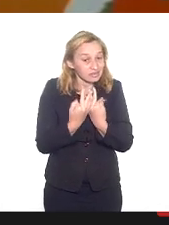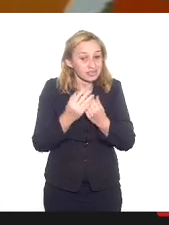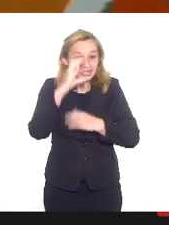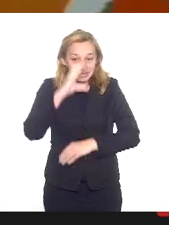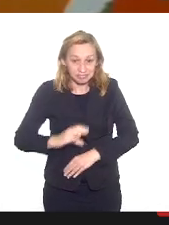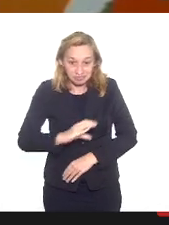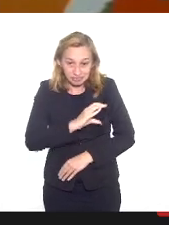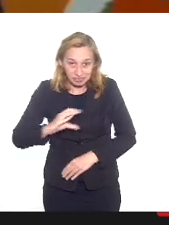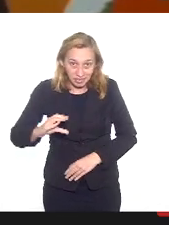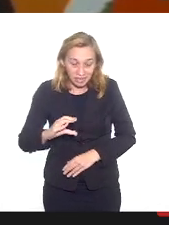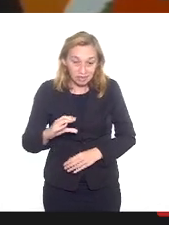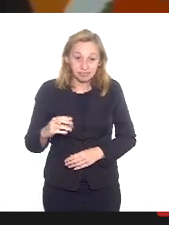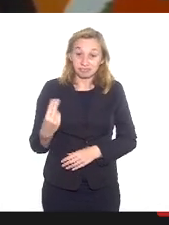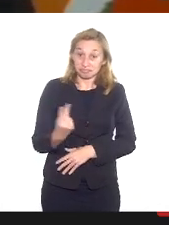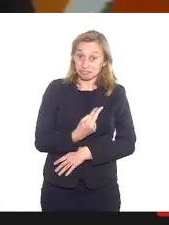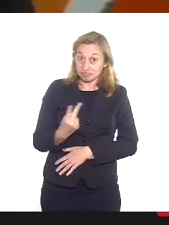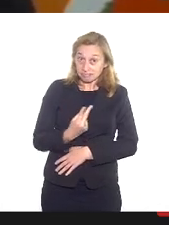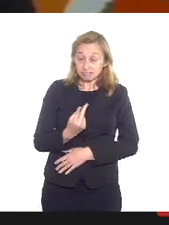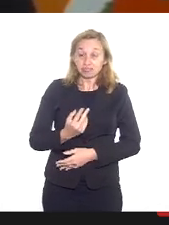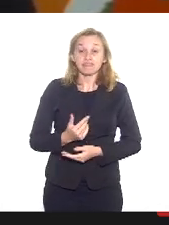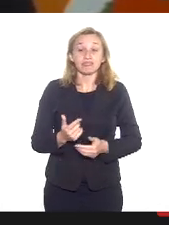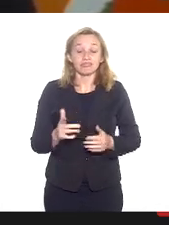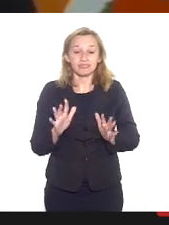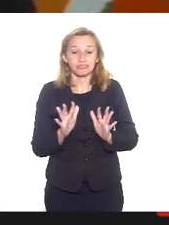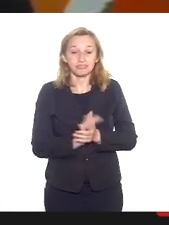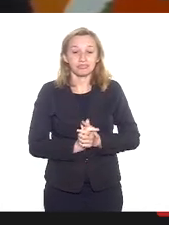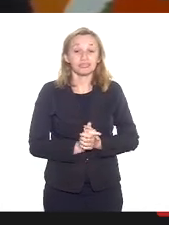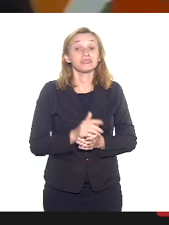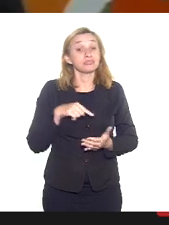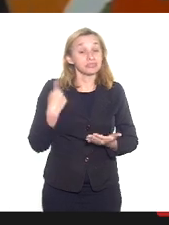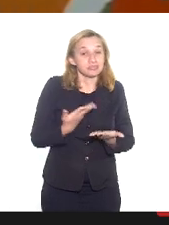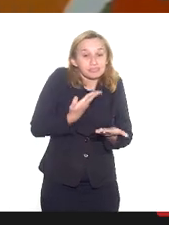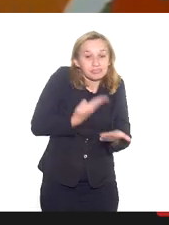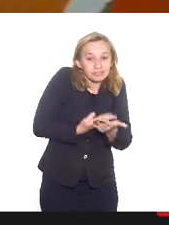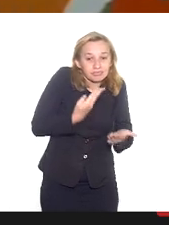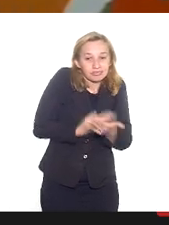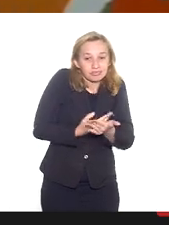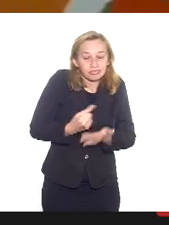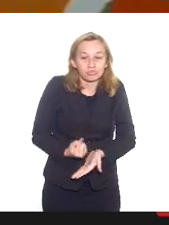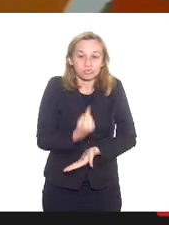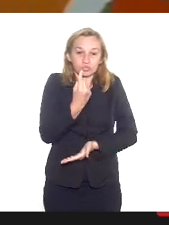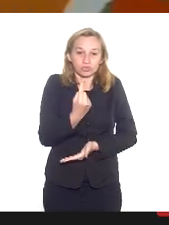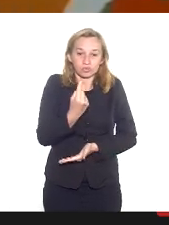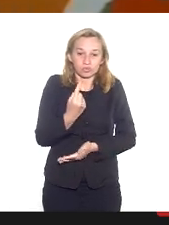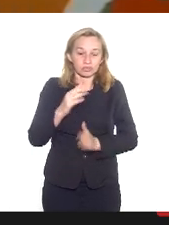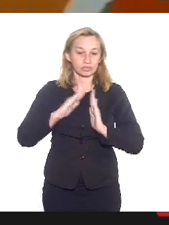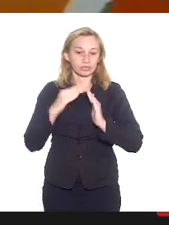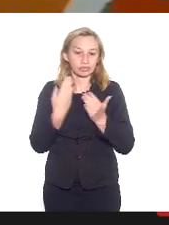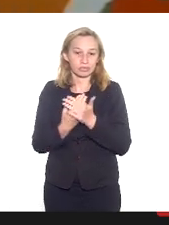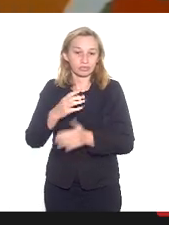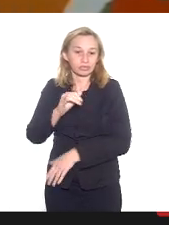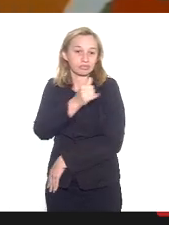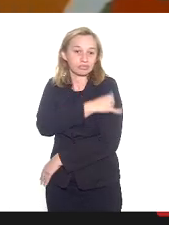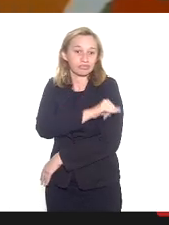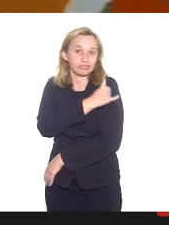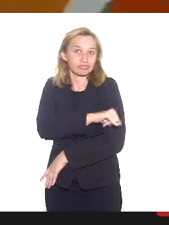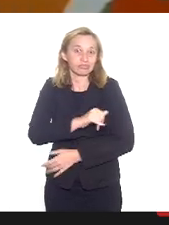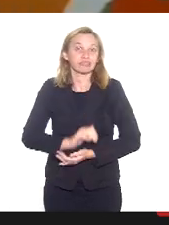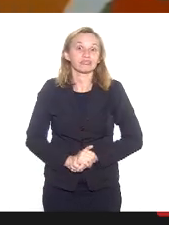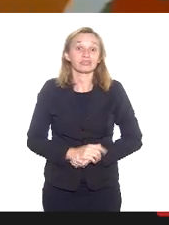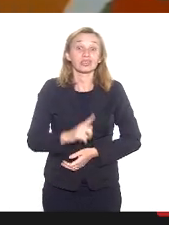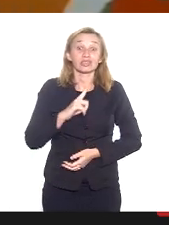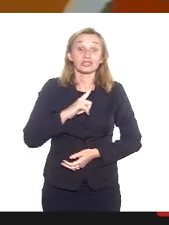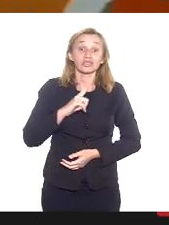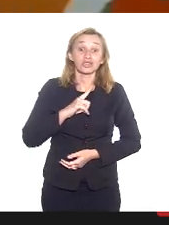católica de ambos os lados, mas estudei no único colégio do Rio de Janeiro que tinham